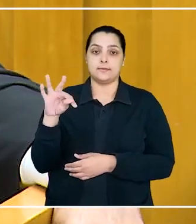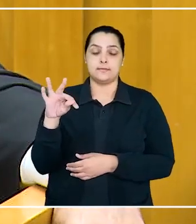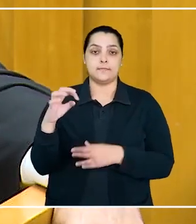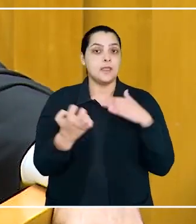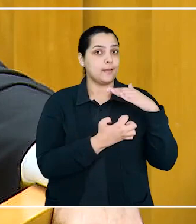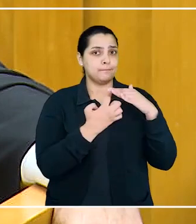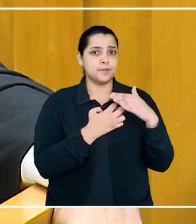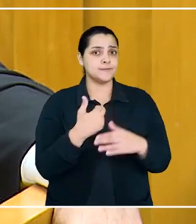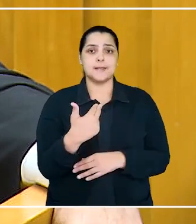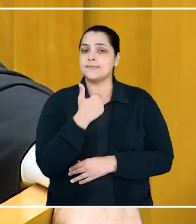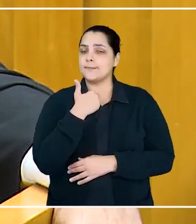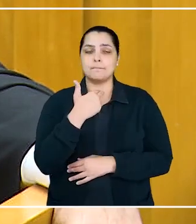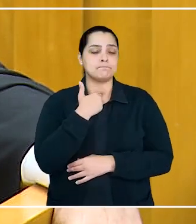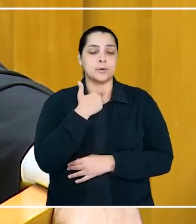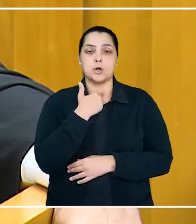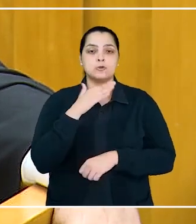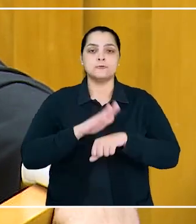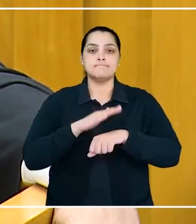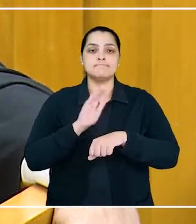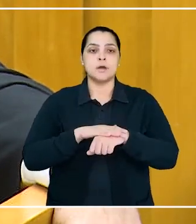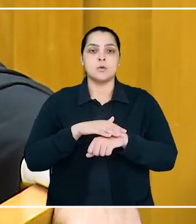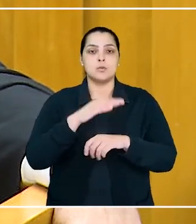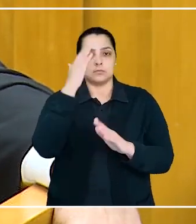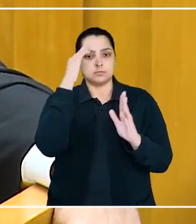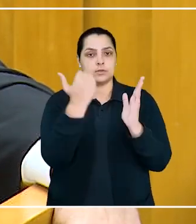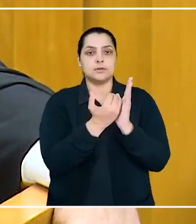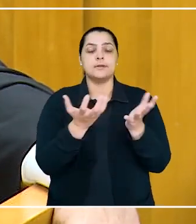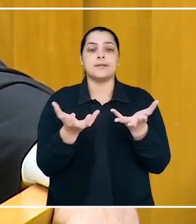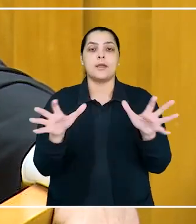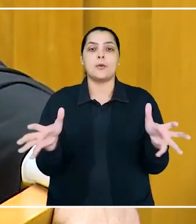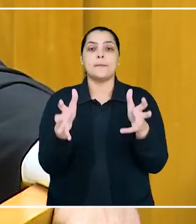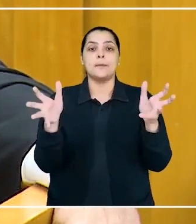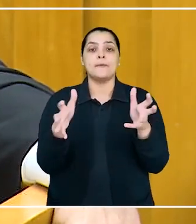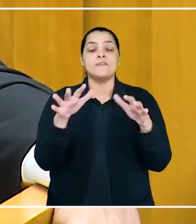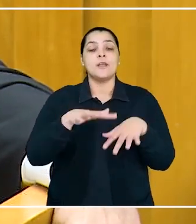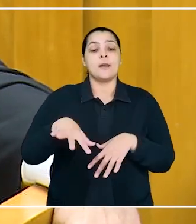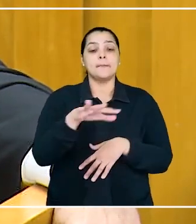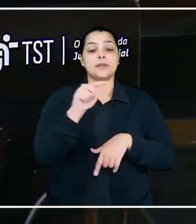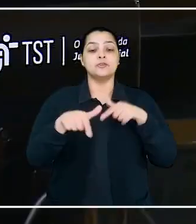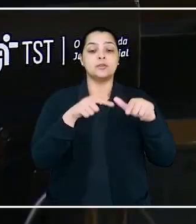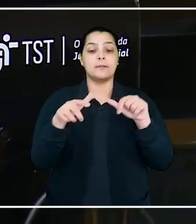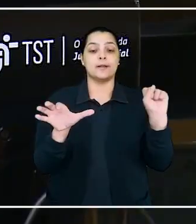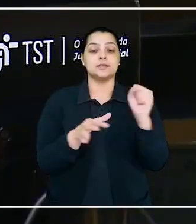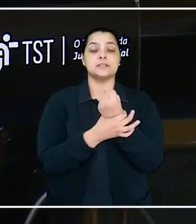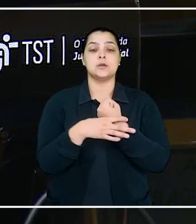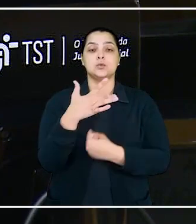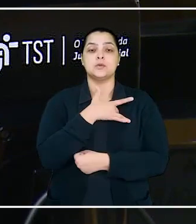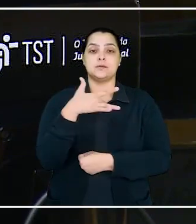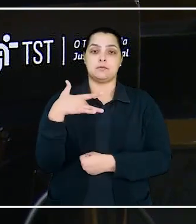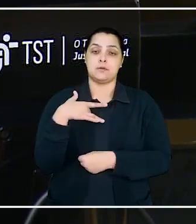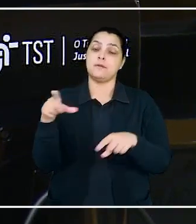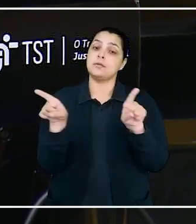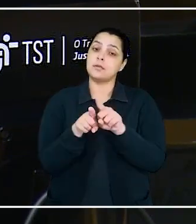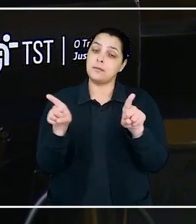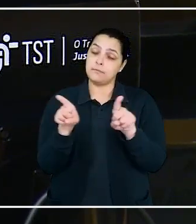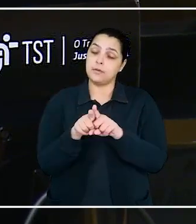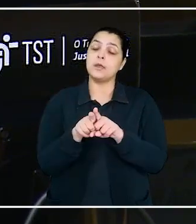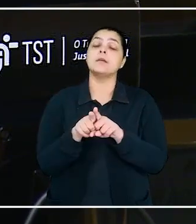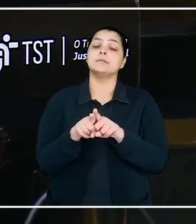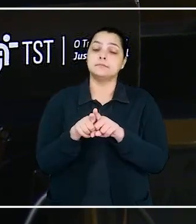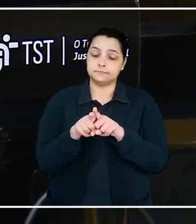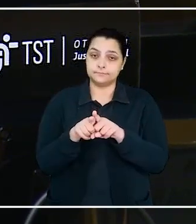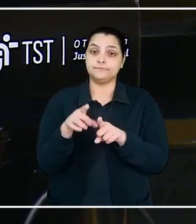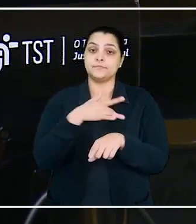empresa não pode deixar de tomar medidas para promover um meio ambiente de trabalho seguro e saudável, também do ponto de